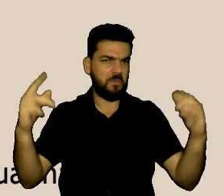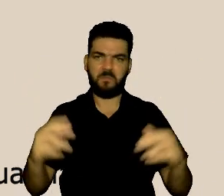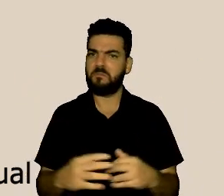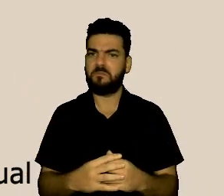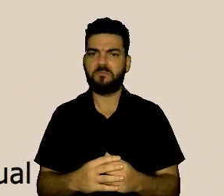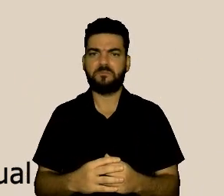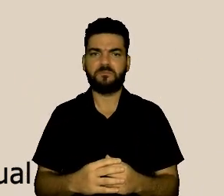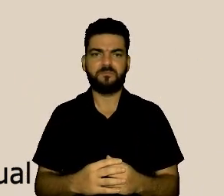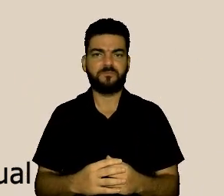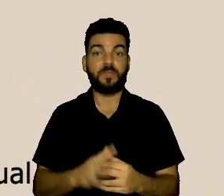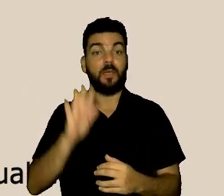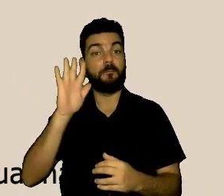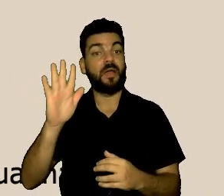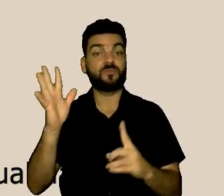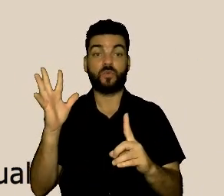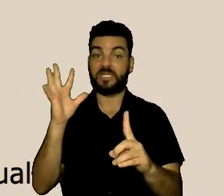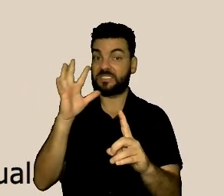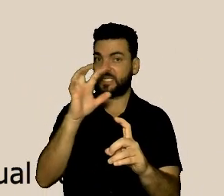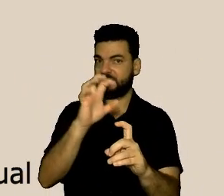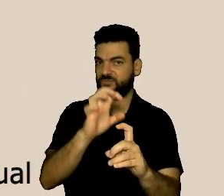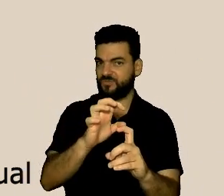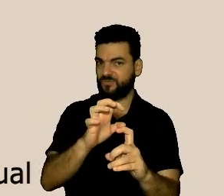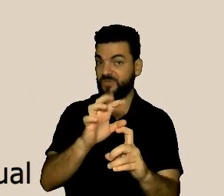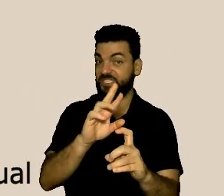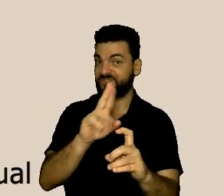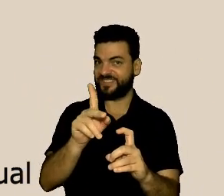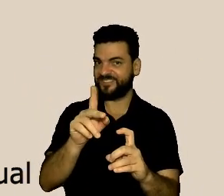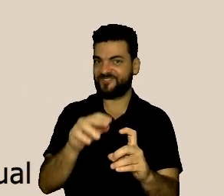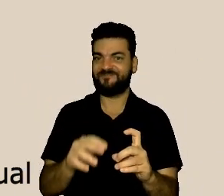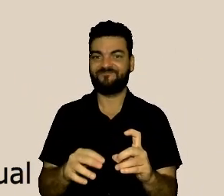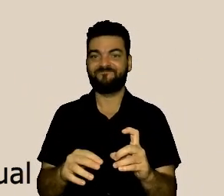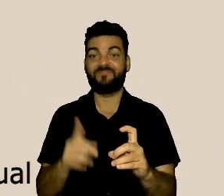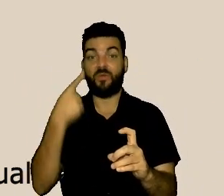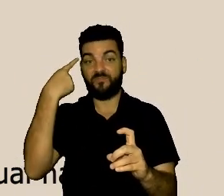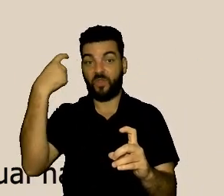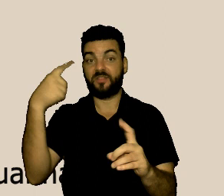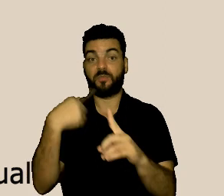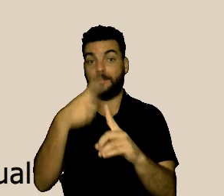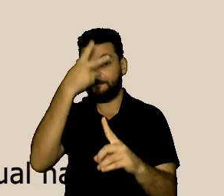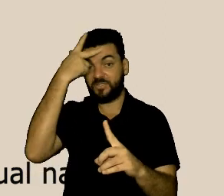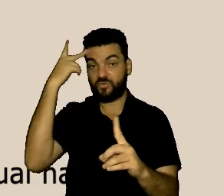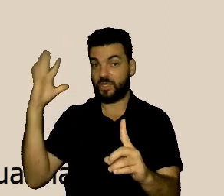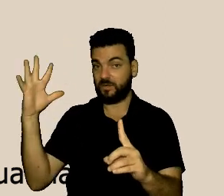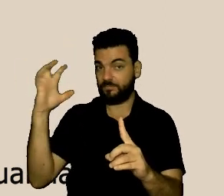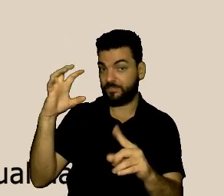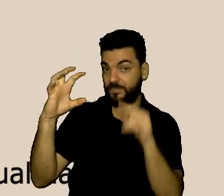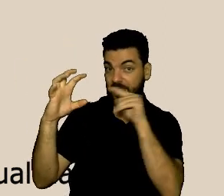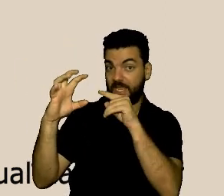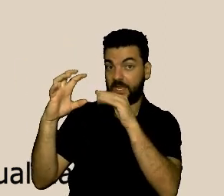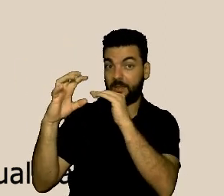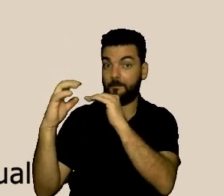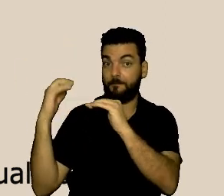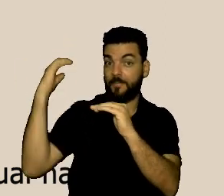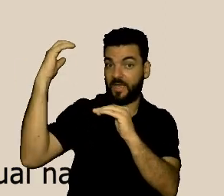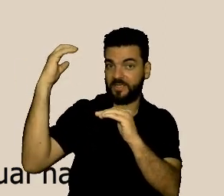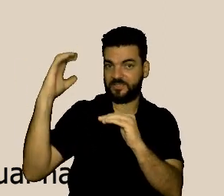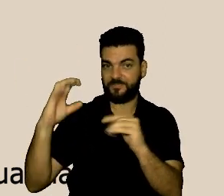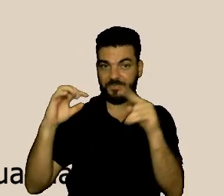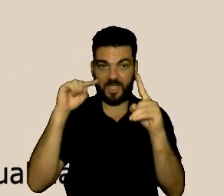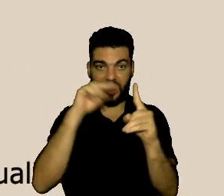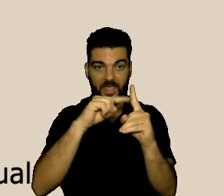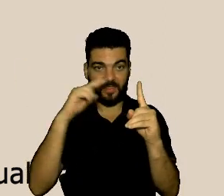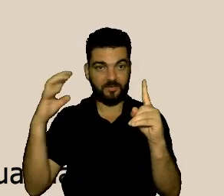porque o assediador, ele tem uma posição de preponderância, em que ele busca